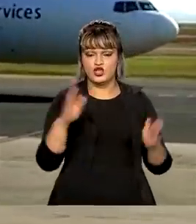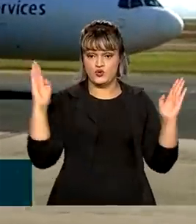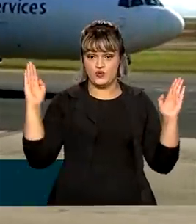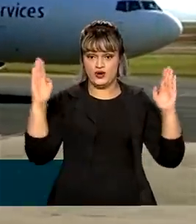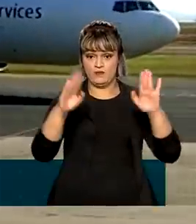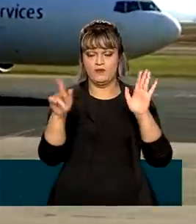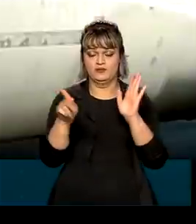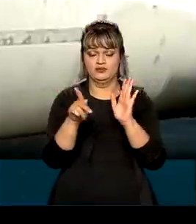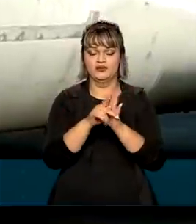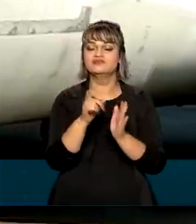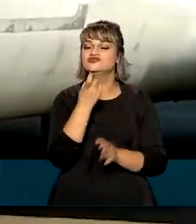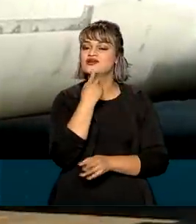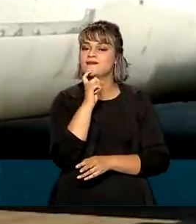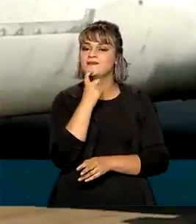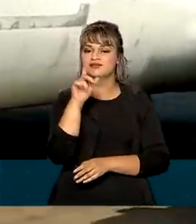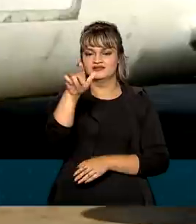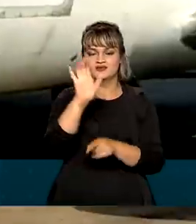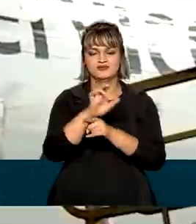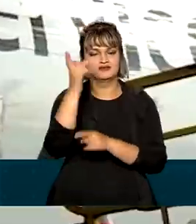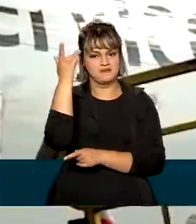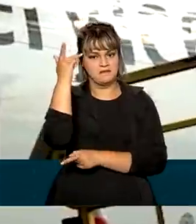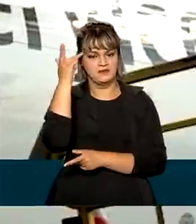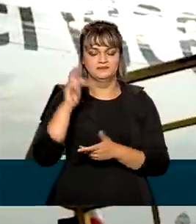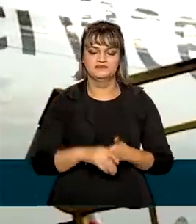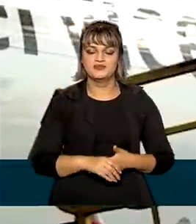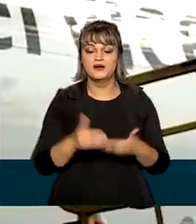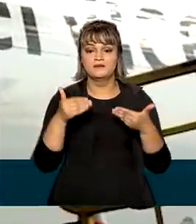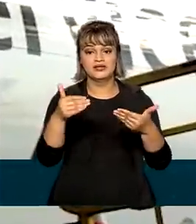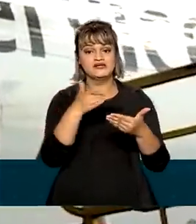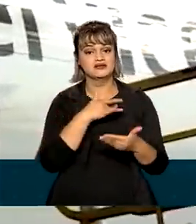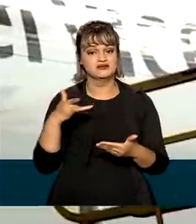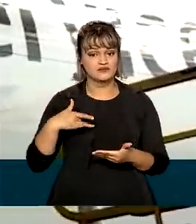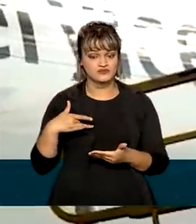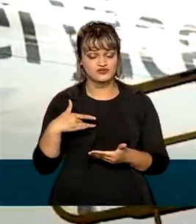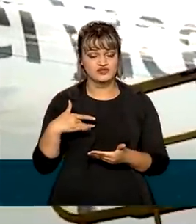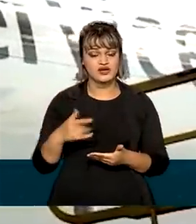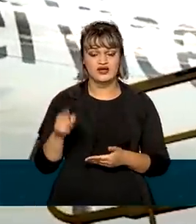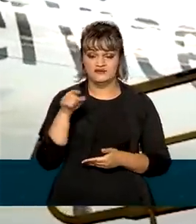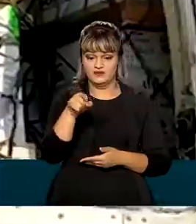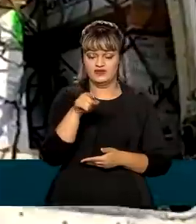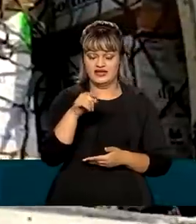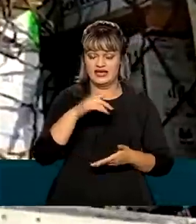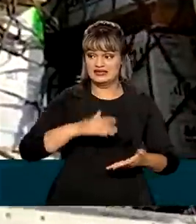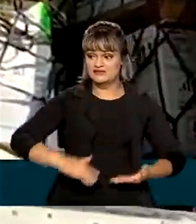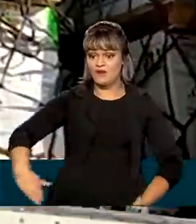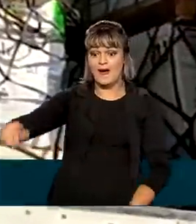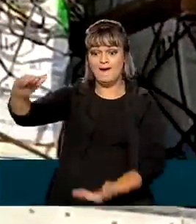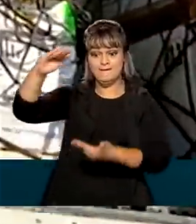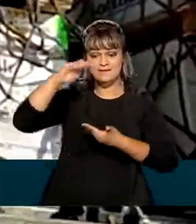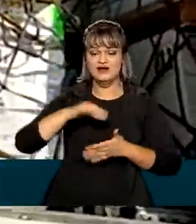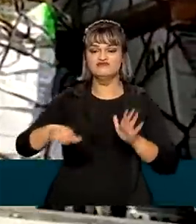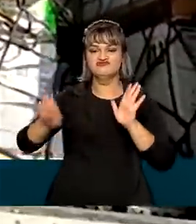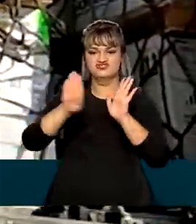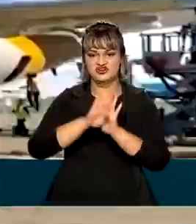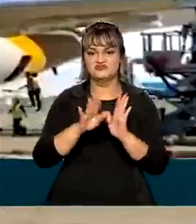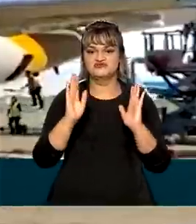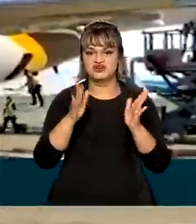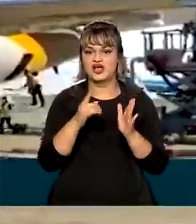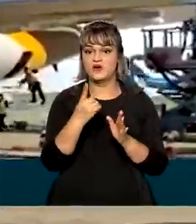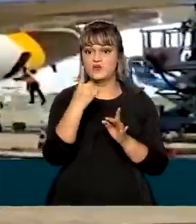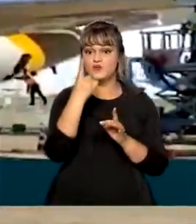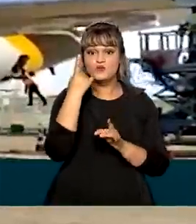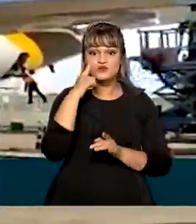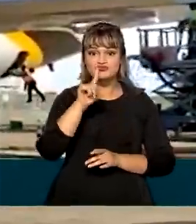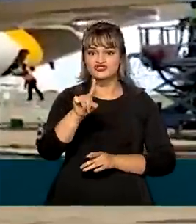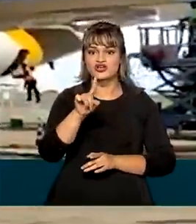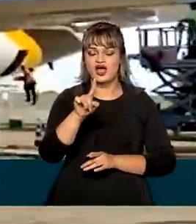aeroporto de Viracopos, em Campinas, São Paulo. Segundo o Ministério da Saúde, essa é a maior remessa já entregue pela farmacêutica em apenas